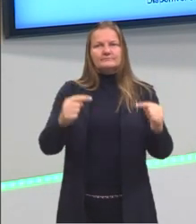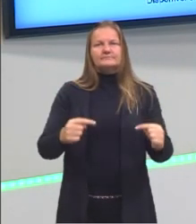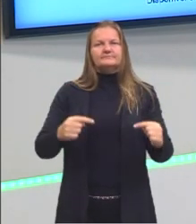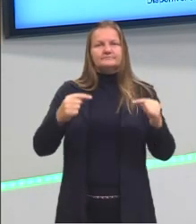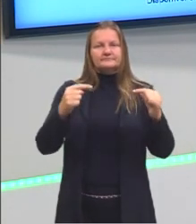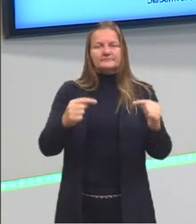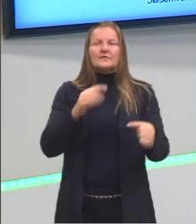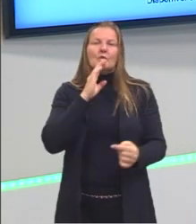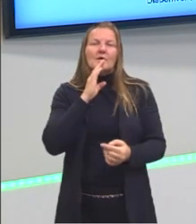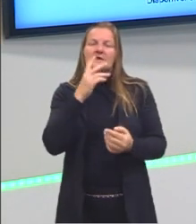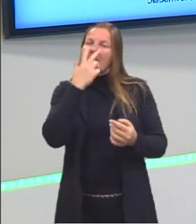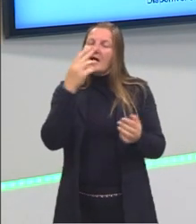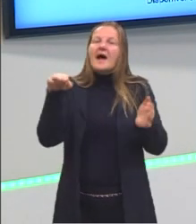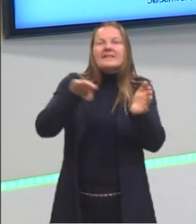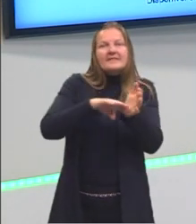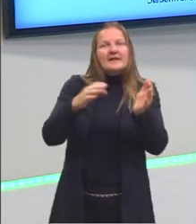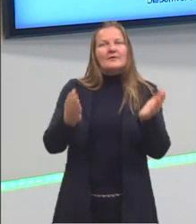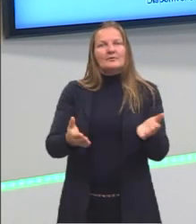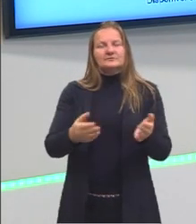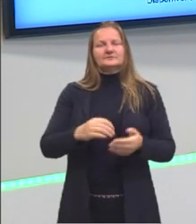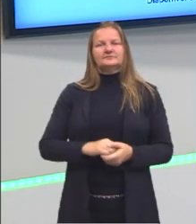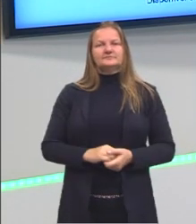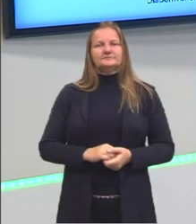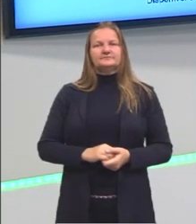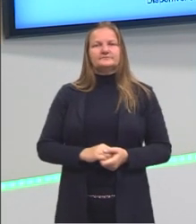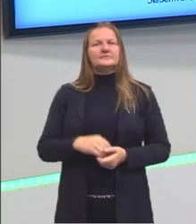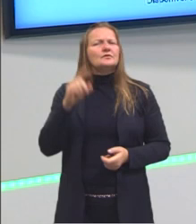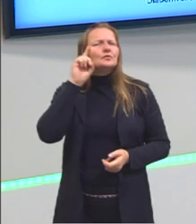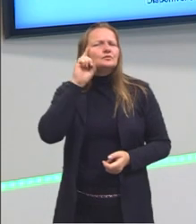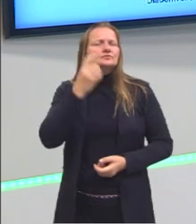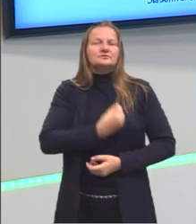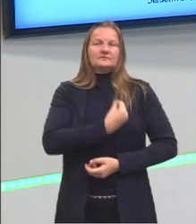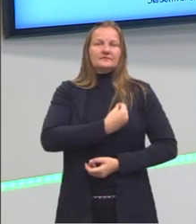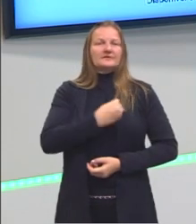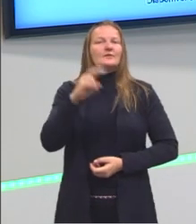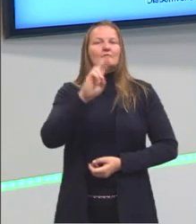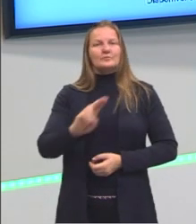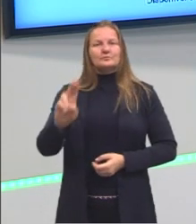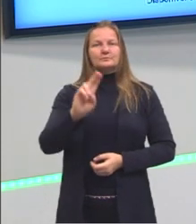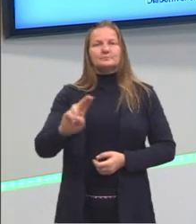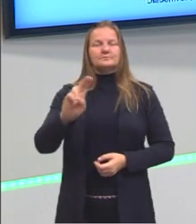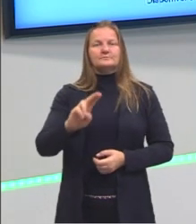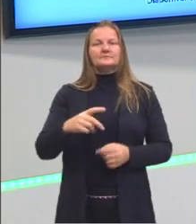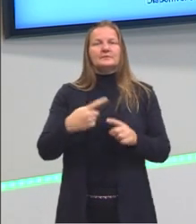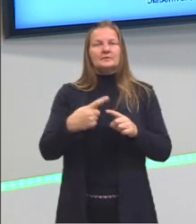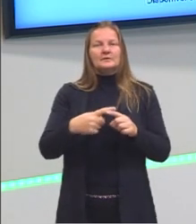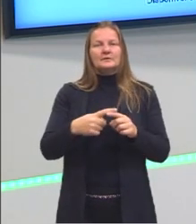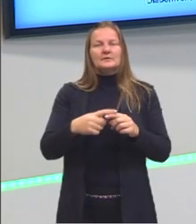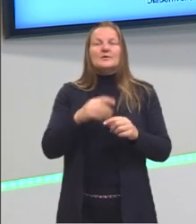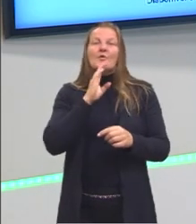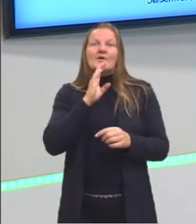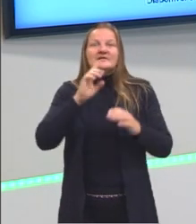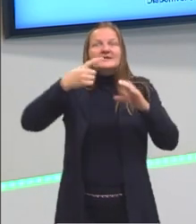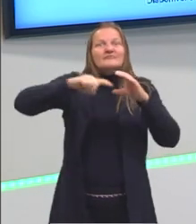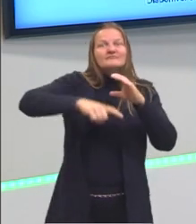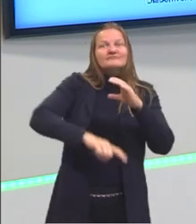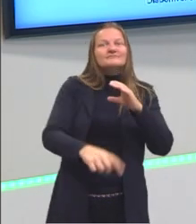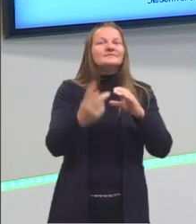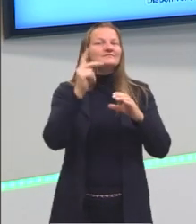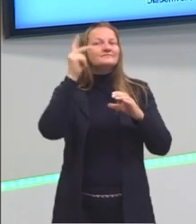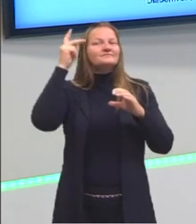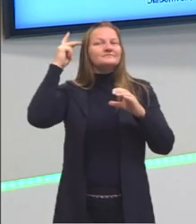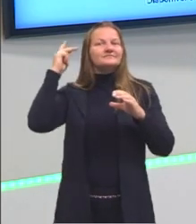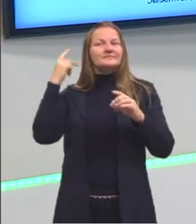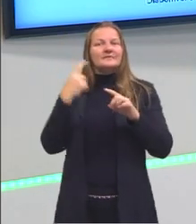que a gente conhece e utiliza muito nos nossos dias de hoje. Então é bacana a gente conhecer um pouco da história,